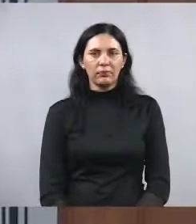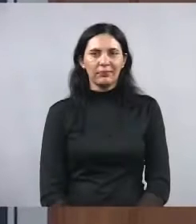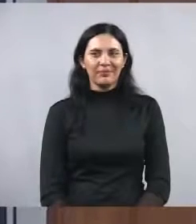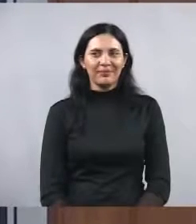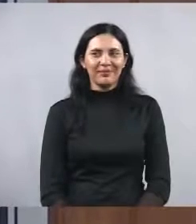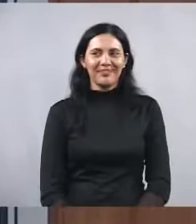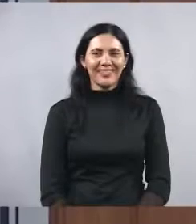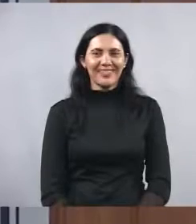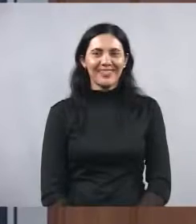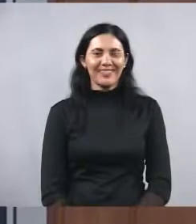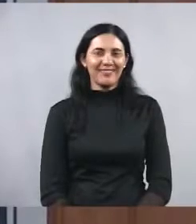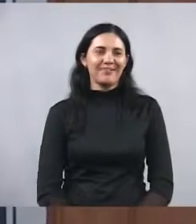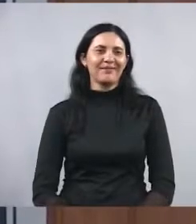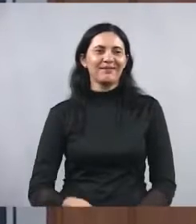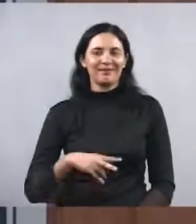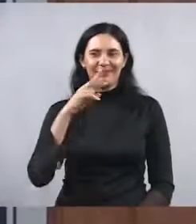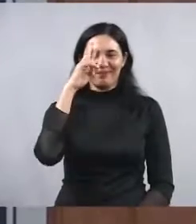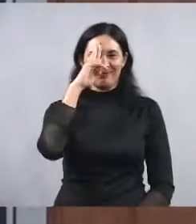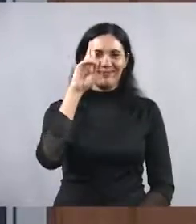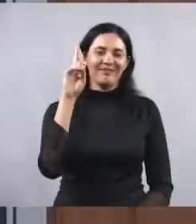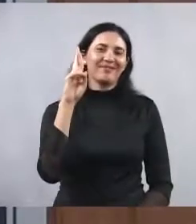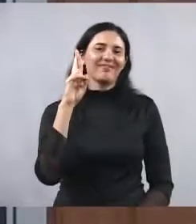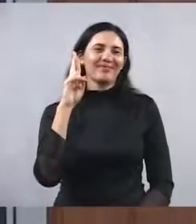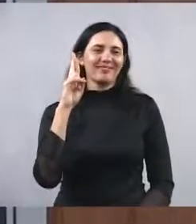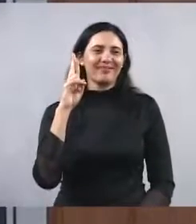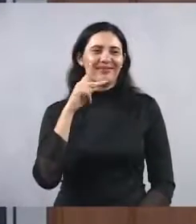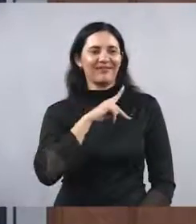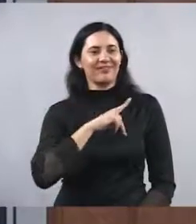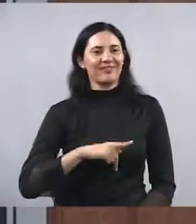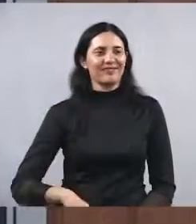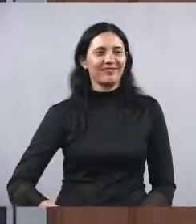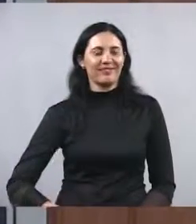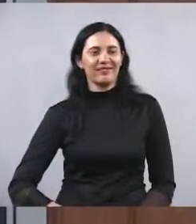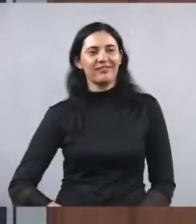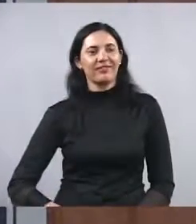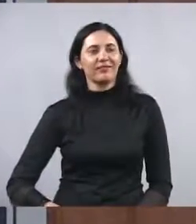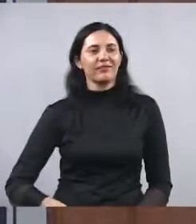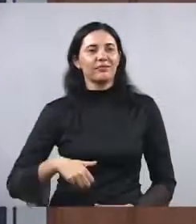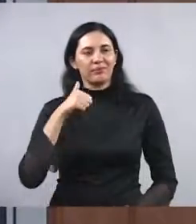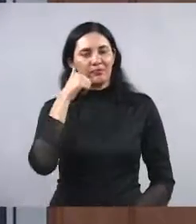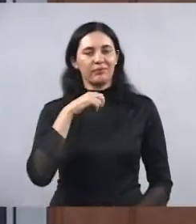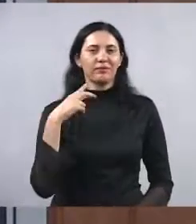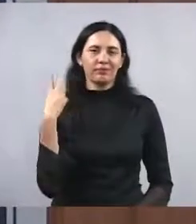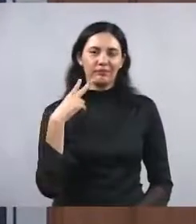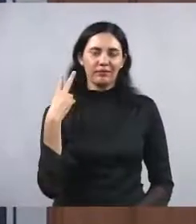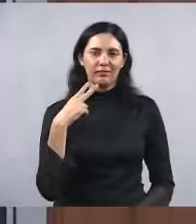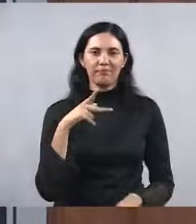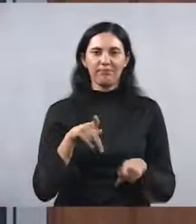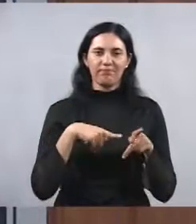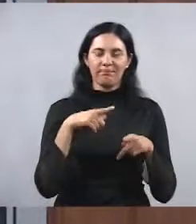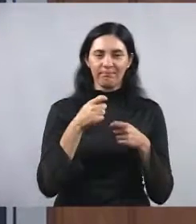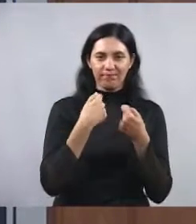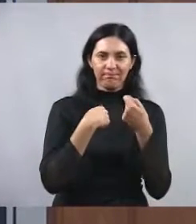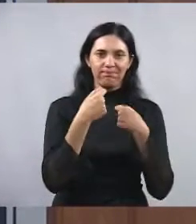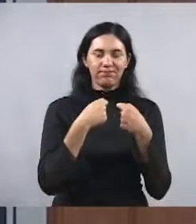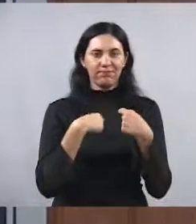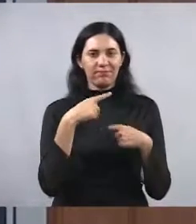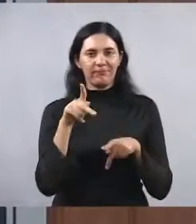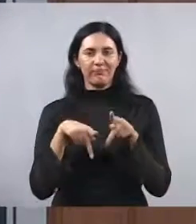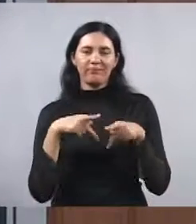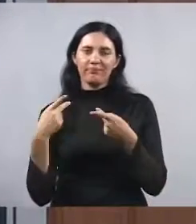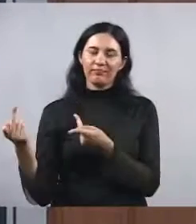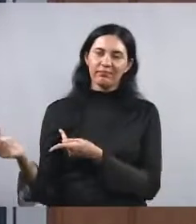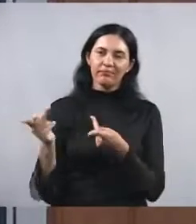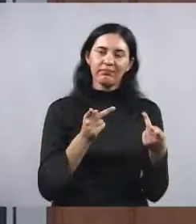Senhor presidente, senhores vereadores, senhora vereadora, senhores da imprensa, senhores que nos visitam,